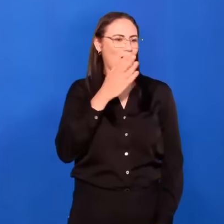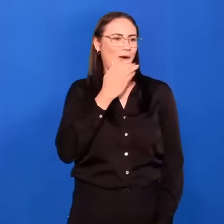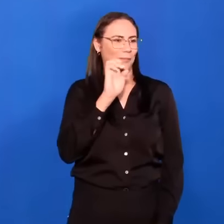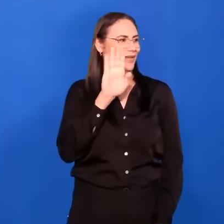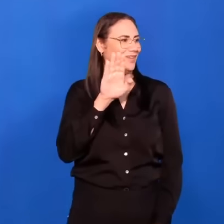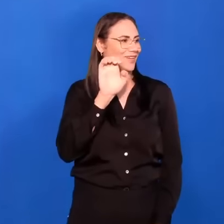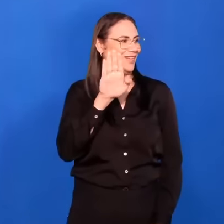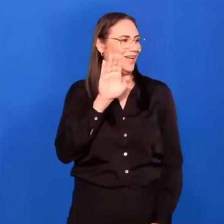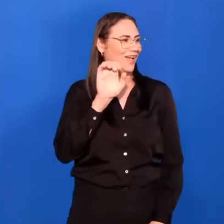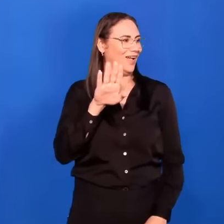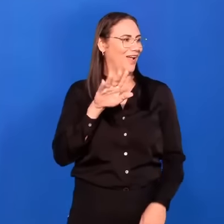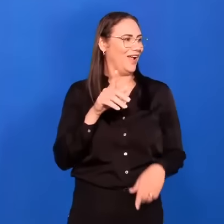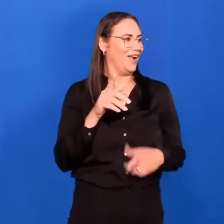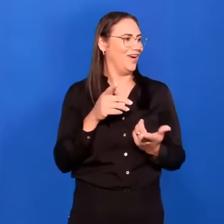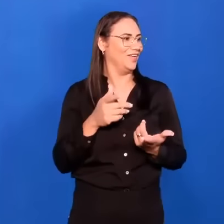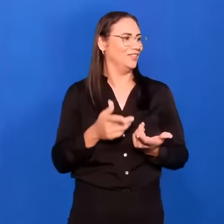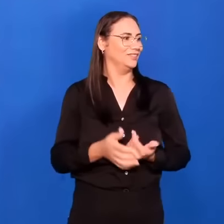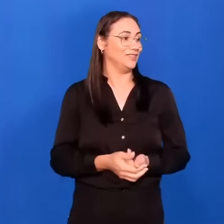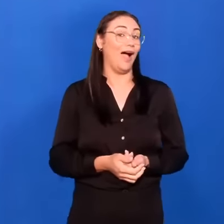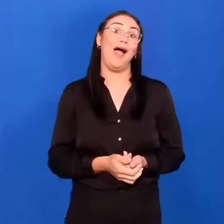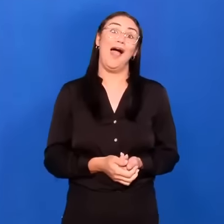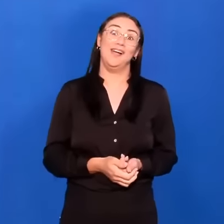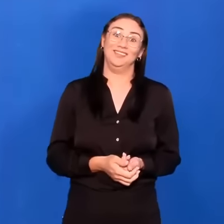Só as mulheres estão rindo. Por que será?